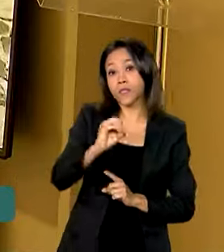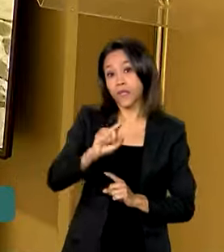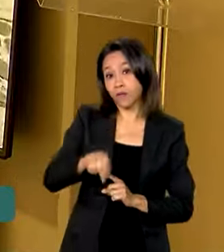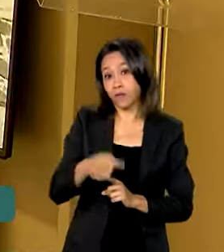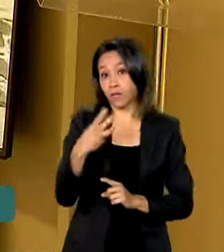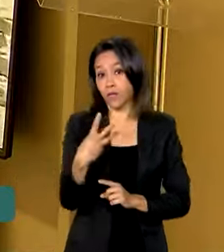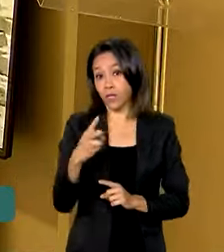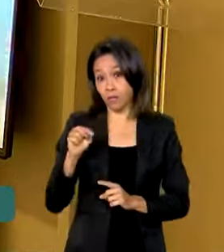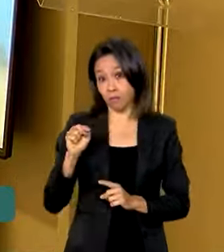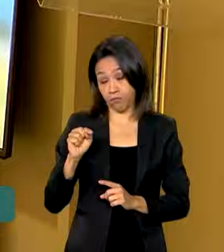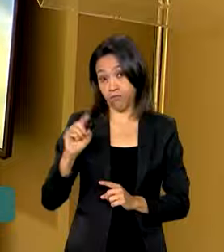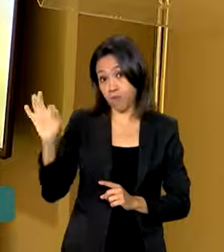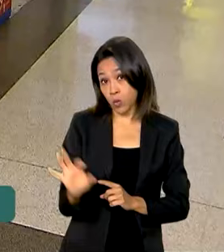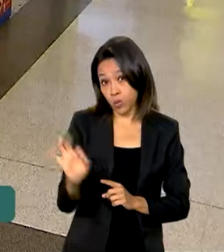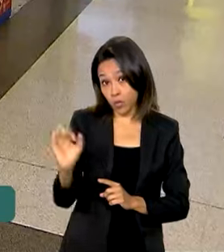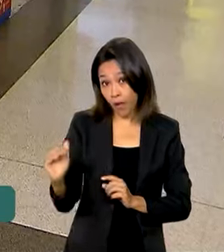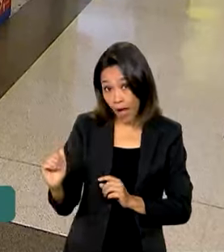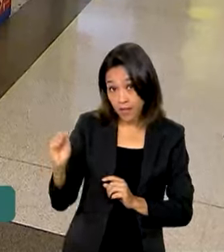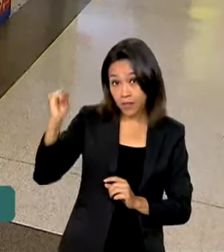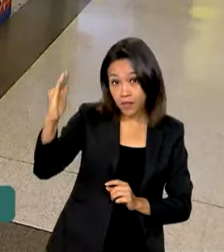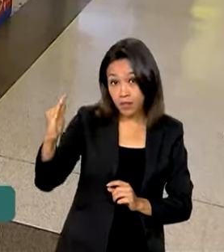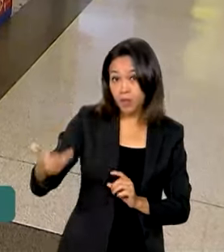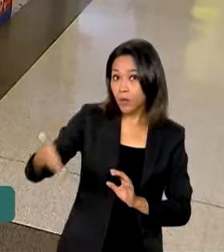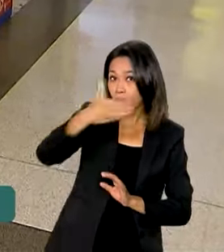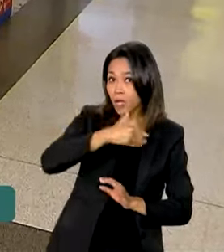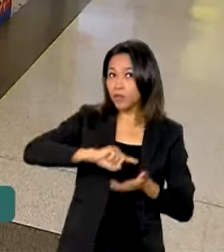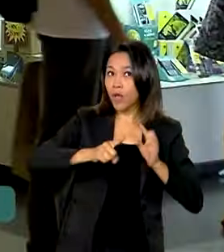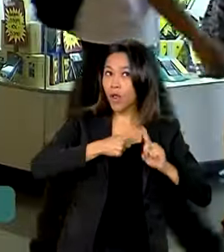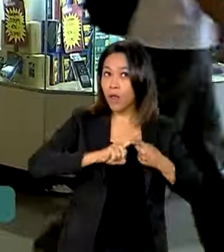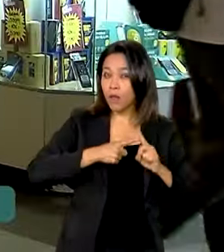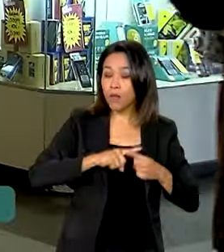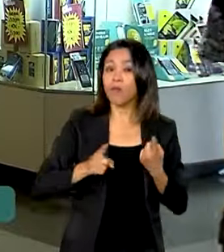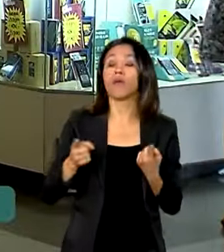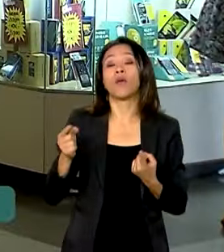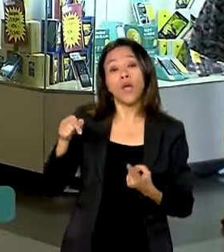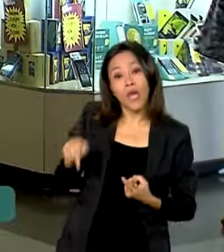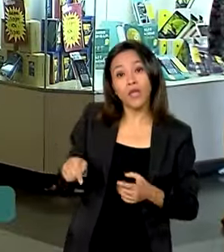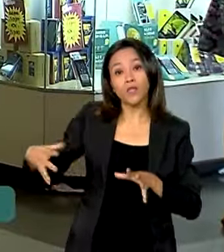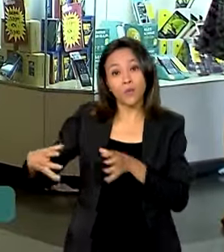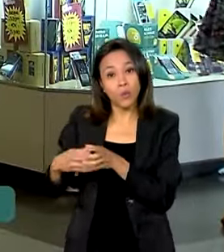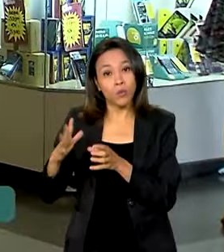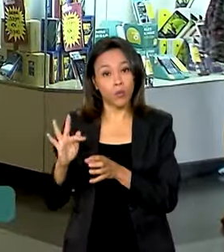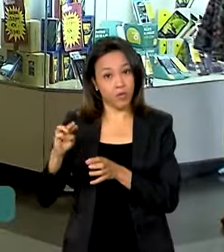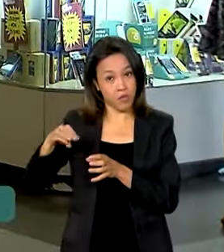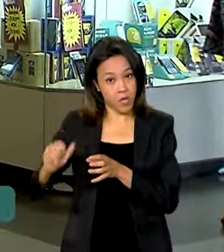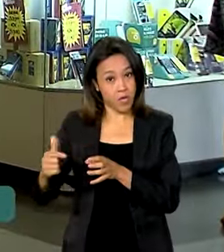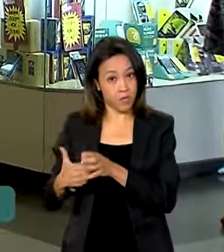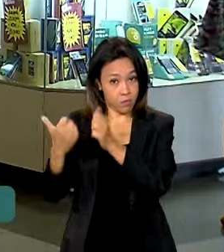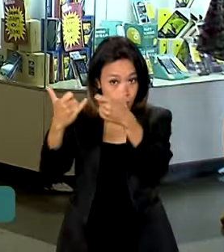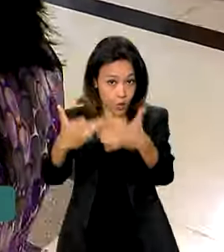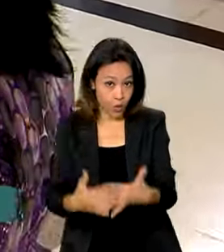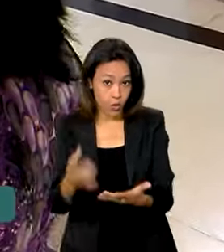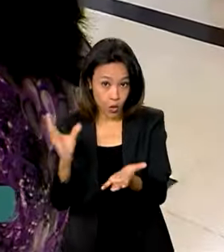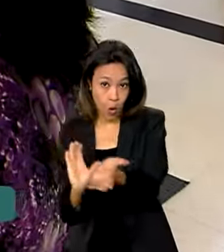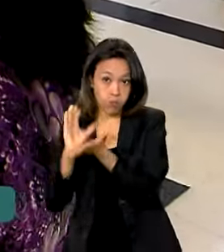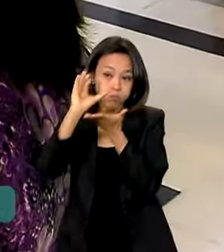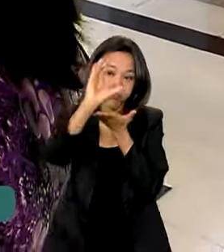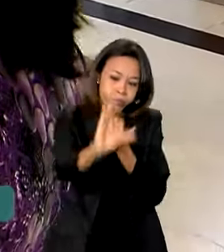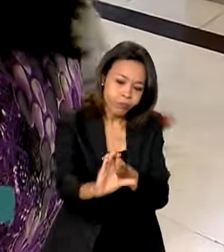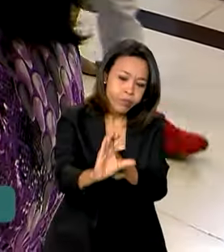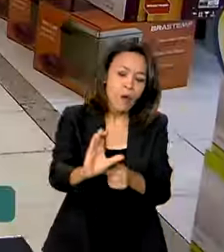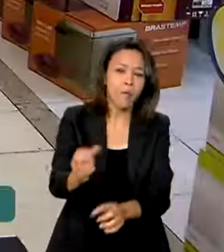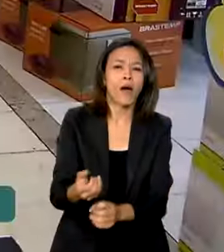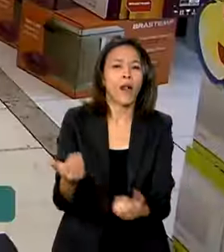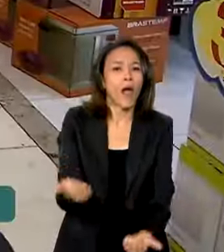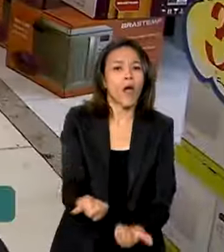ponto percentual acima da previsão anterior. De acordo com o fundo, os investimentos para a reconstrução do Rio Grande do Sul,